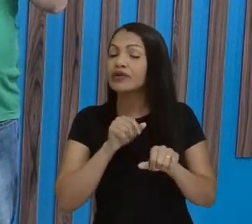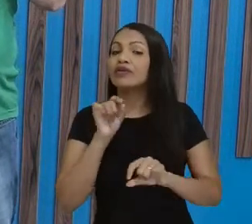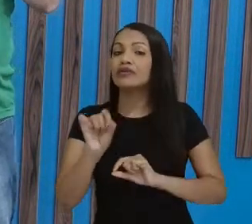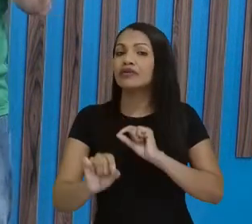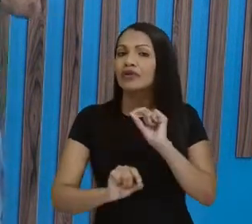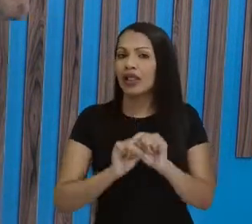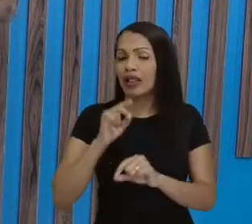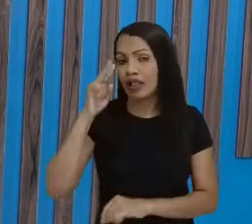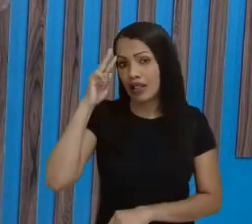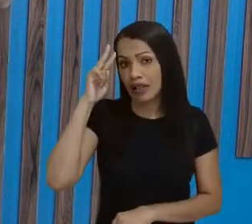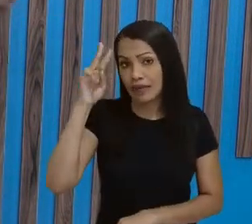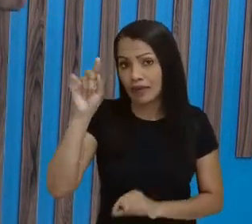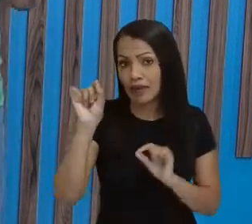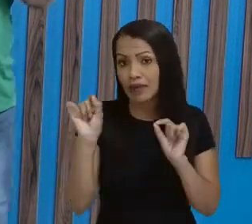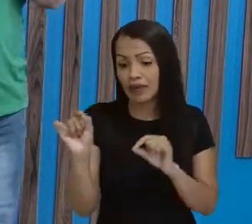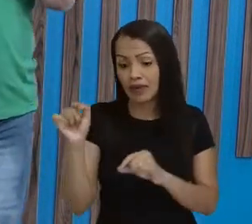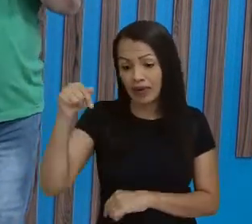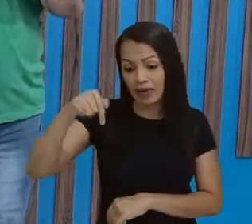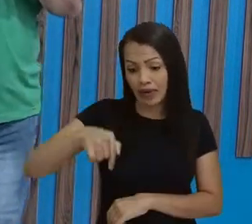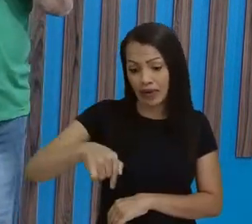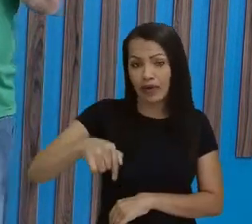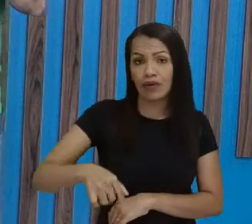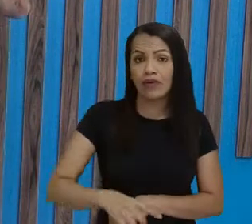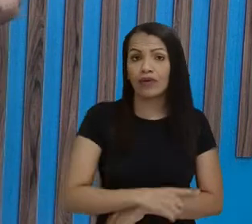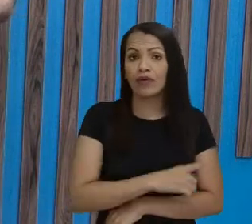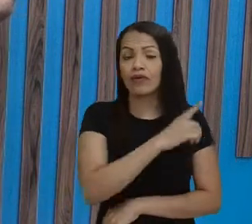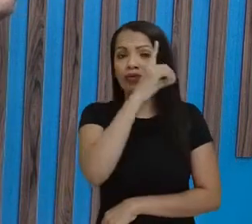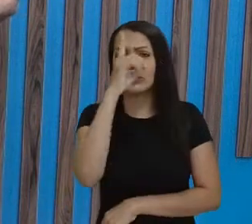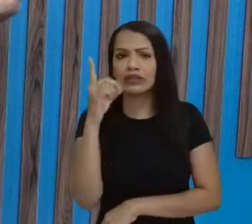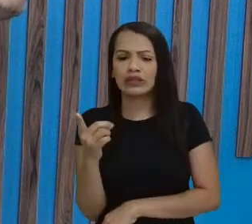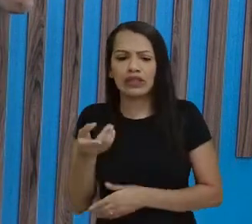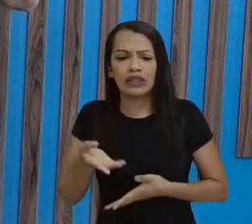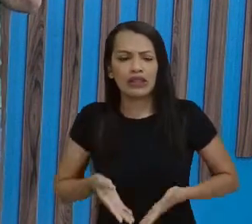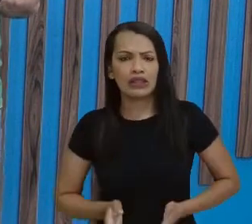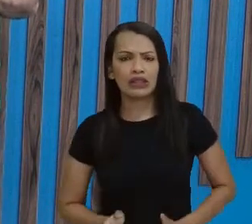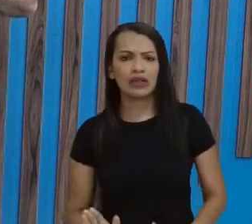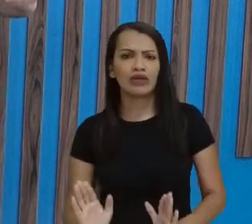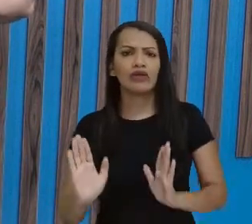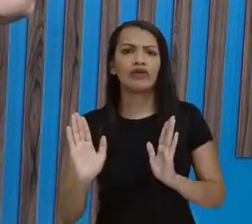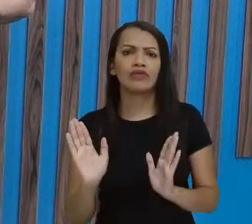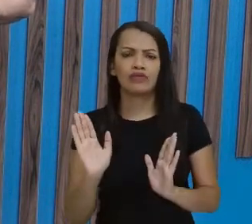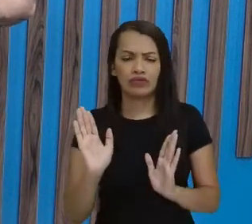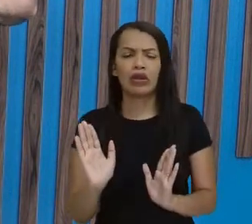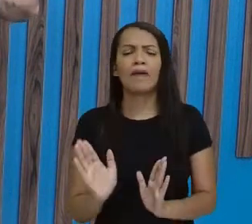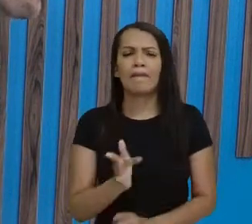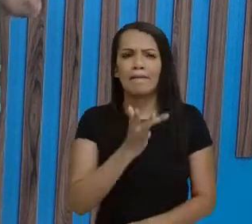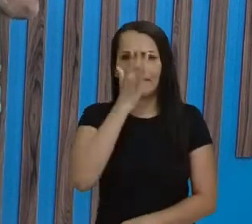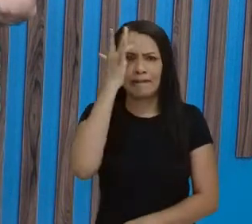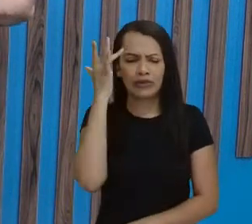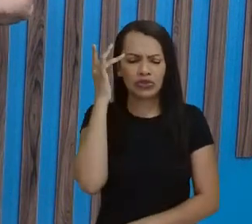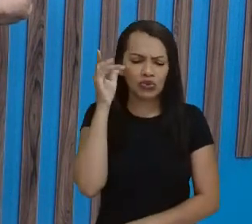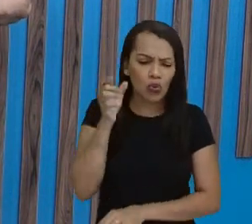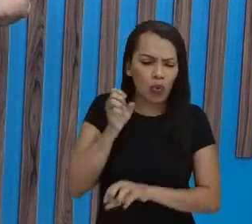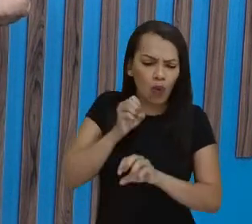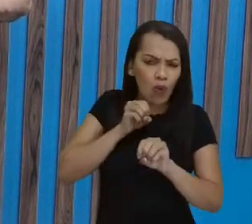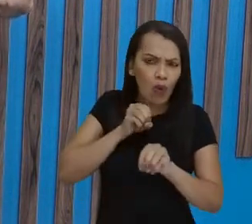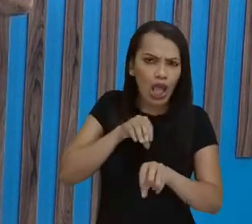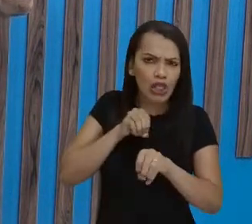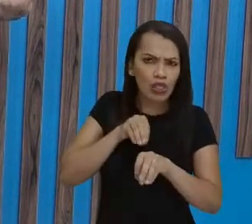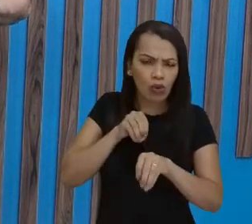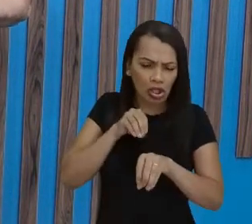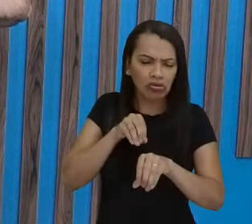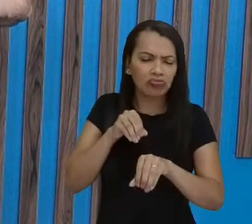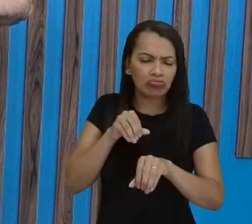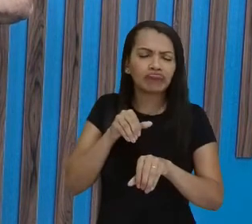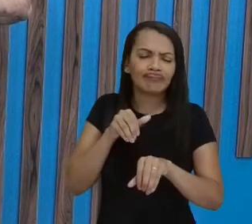a lembrar aqui a data de nascimento do grande educador Paulo Freire, a gente vai falar